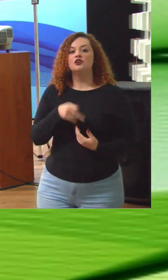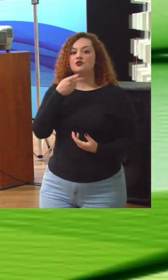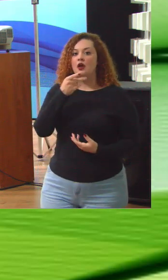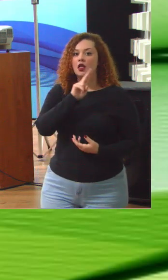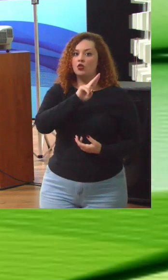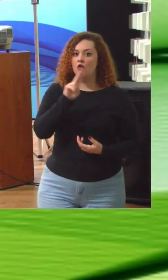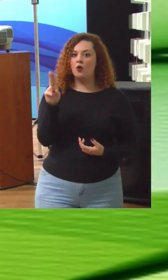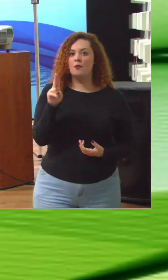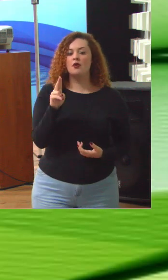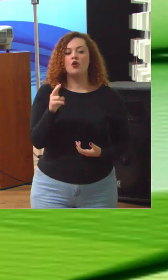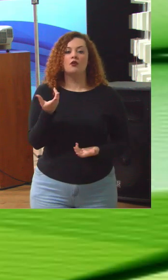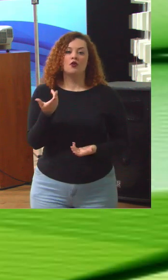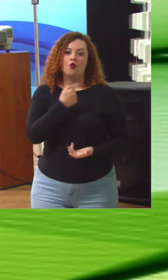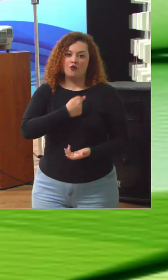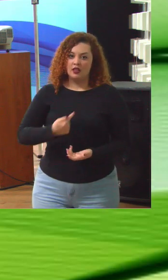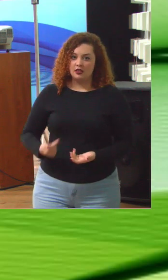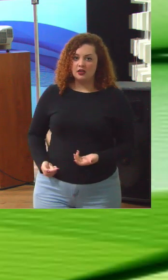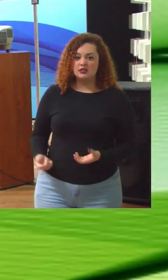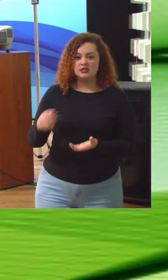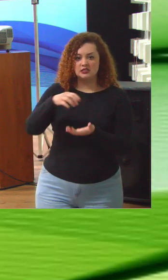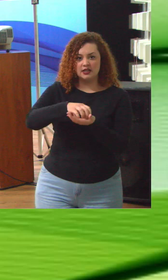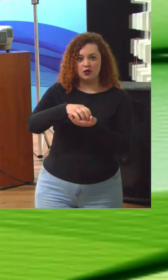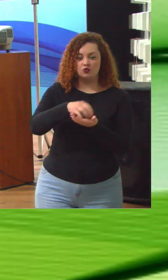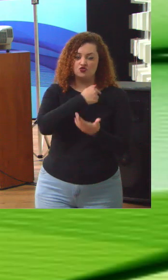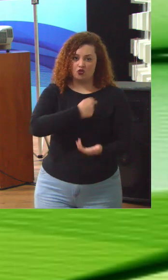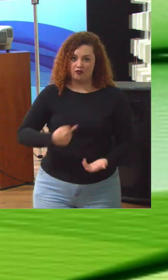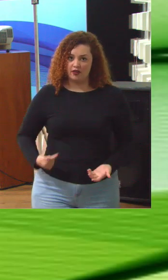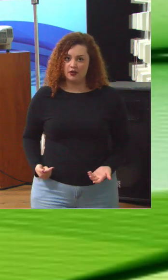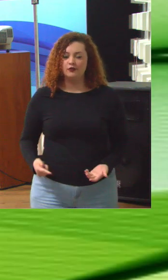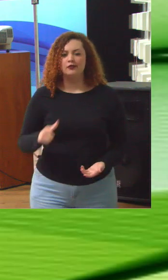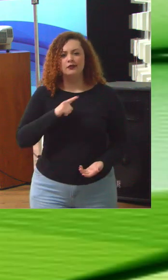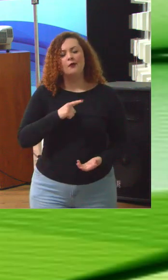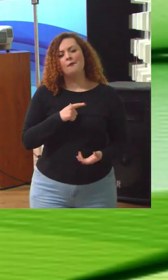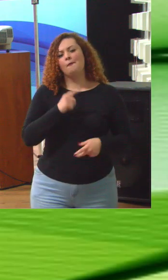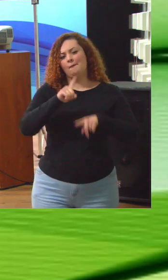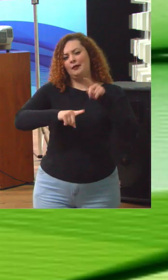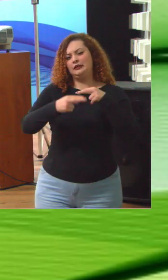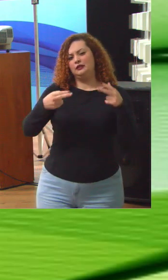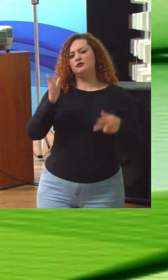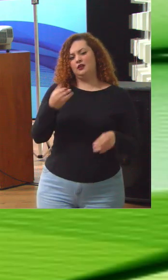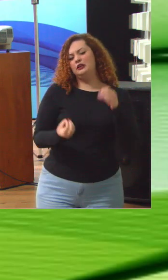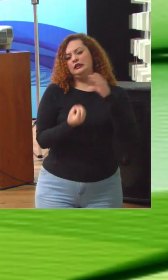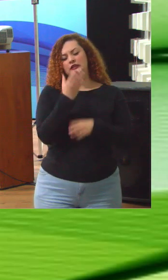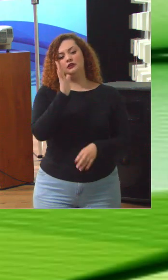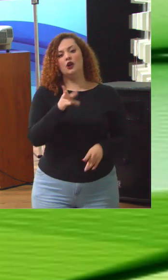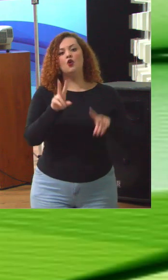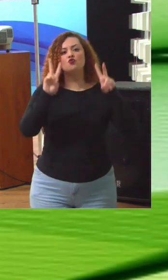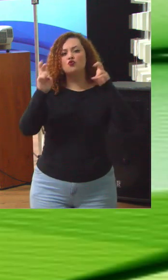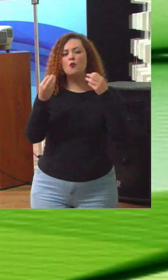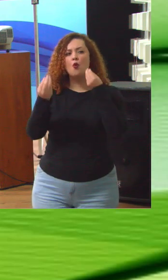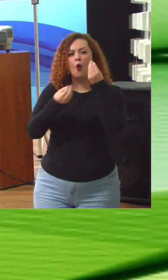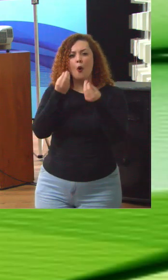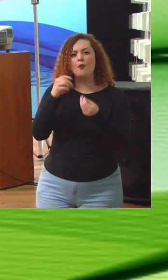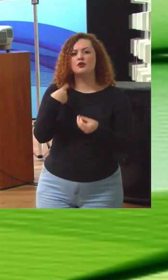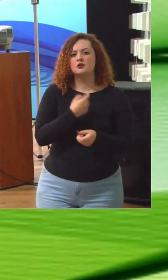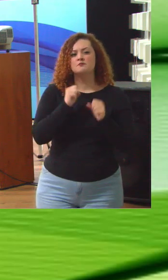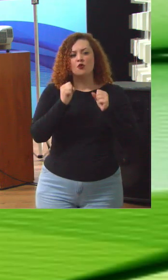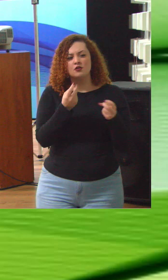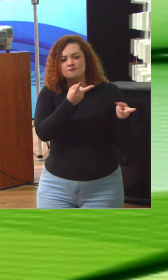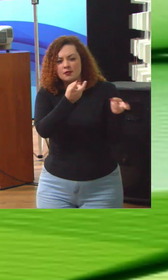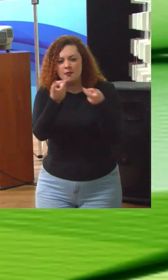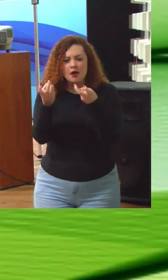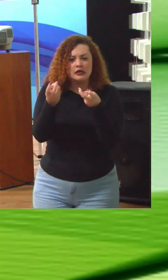governança de centro de governo e há um material bastante interessante já desenvolvido no Tribunal de Contas sobre como nós podemos detectar